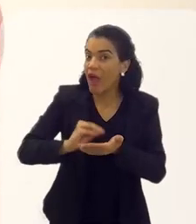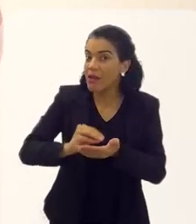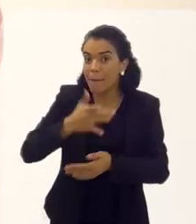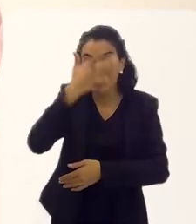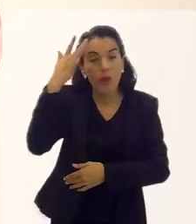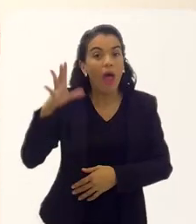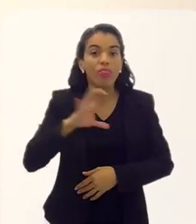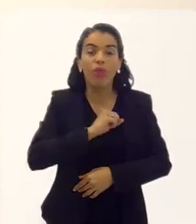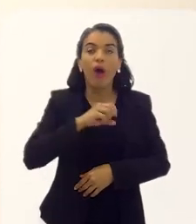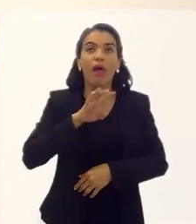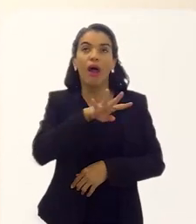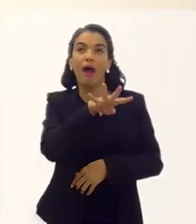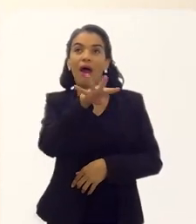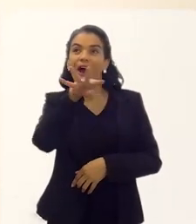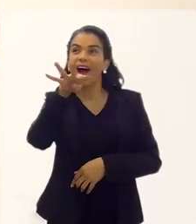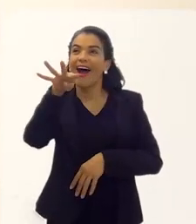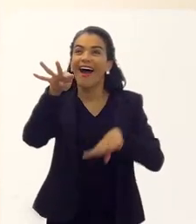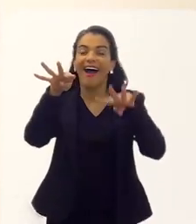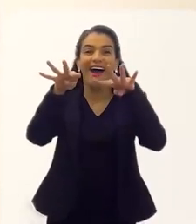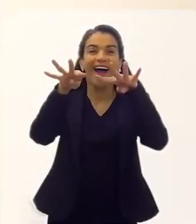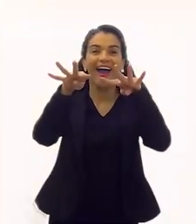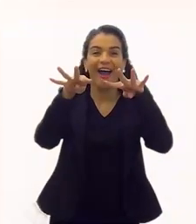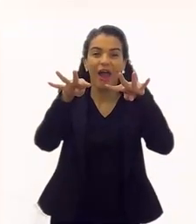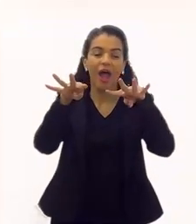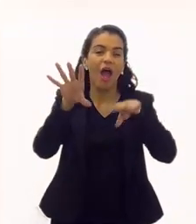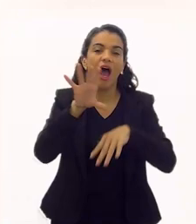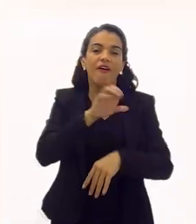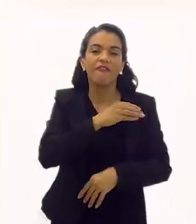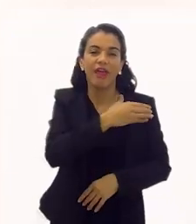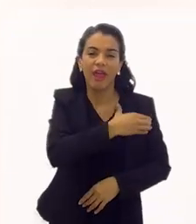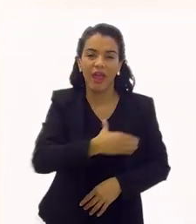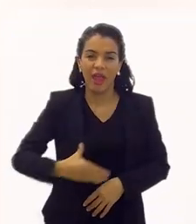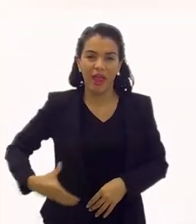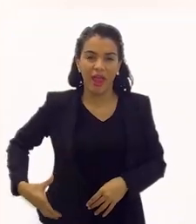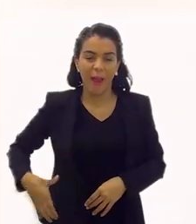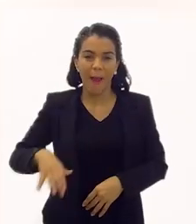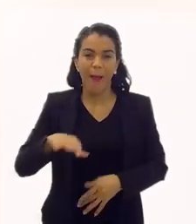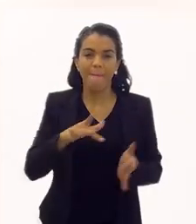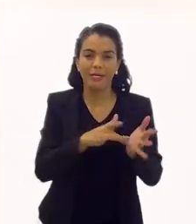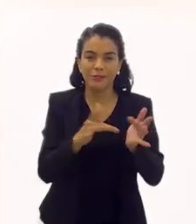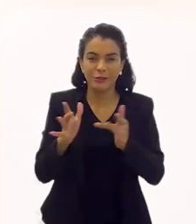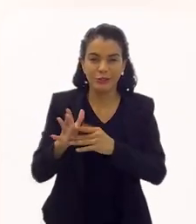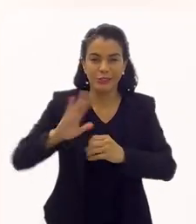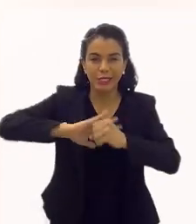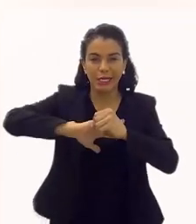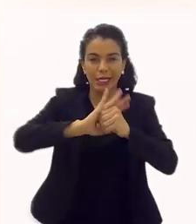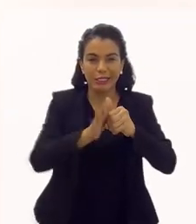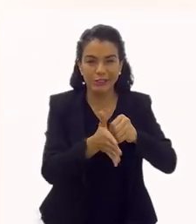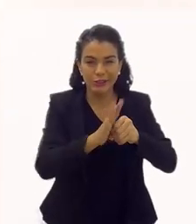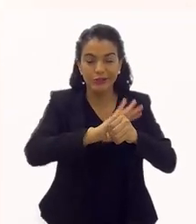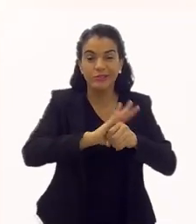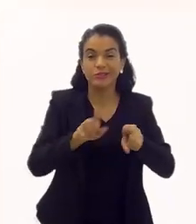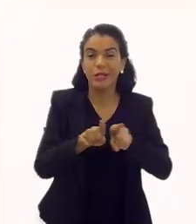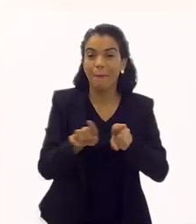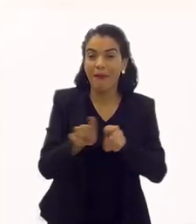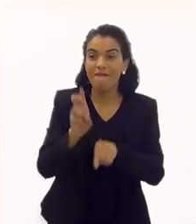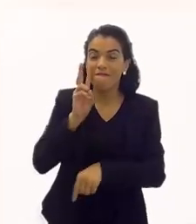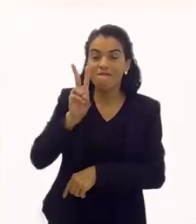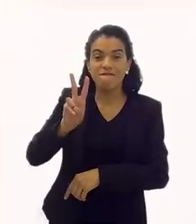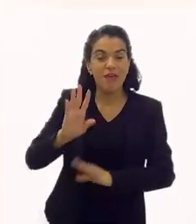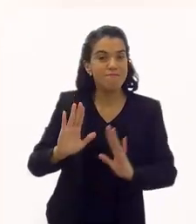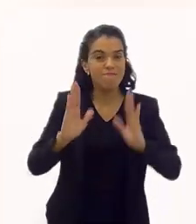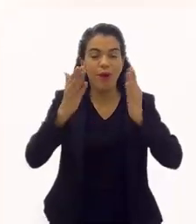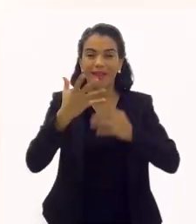Com peças que as pessoas gostam muito de ver. As pessoas adoram ver A Paixão de Cristo, as pessoas adoram ver O Alto de